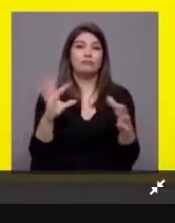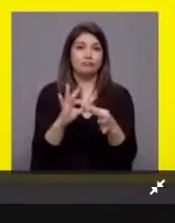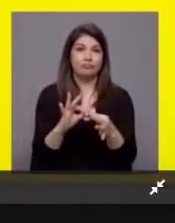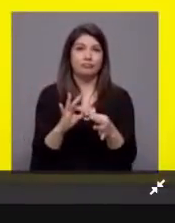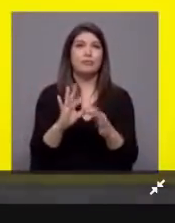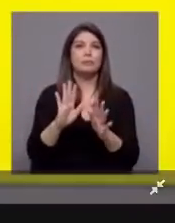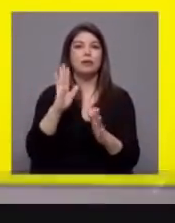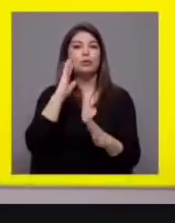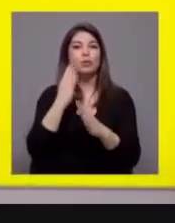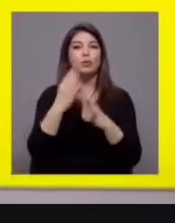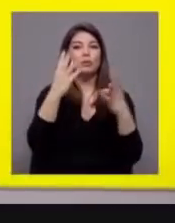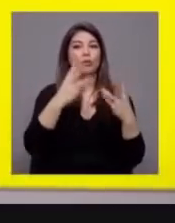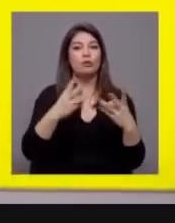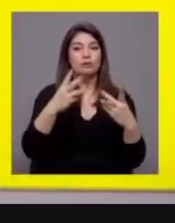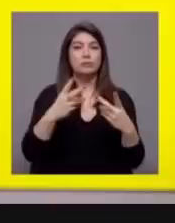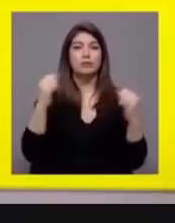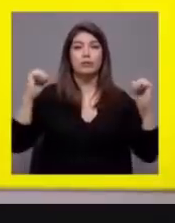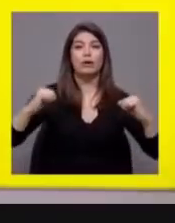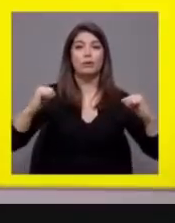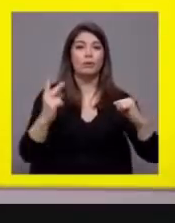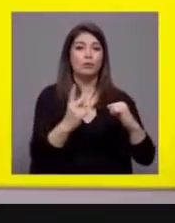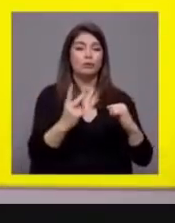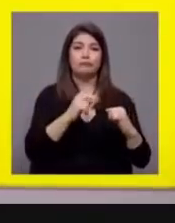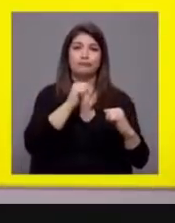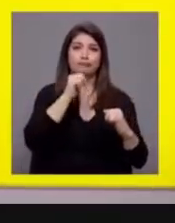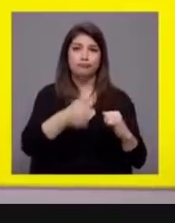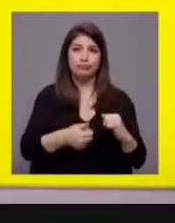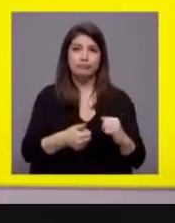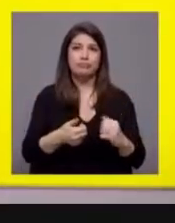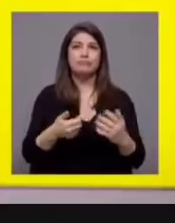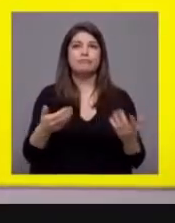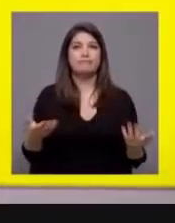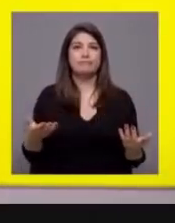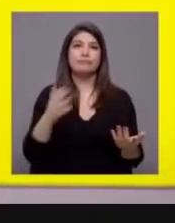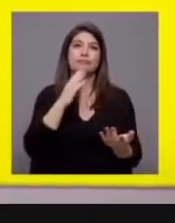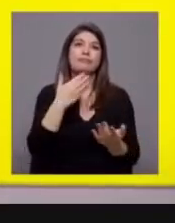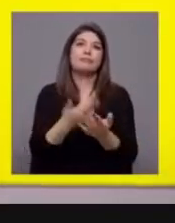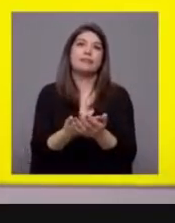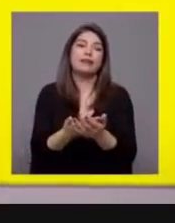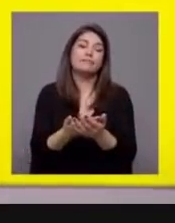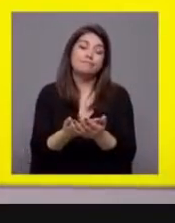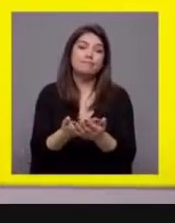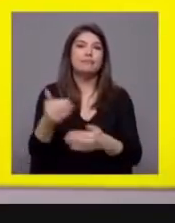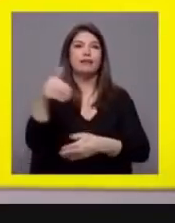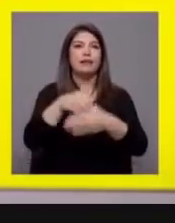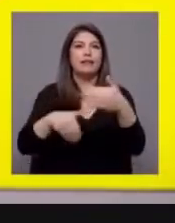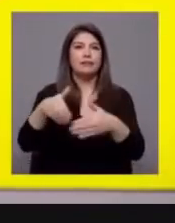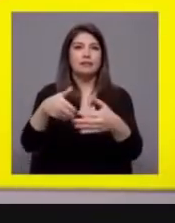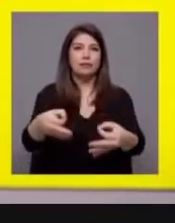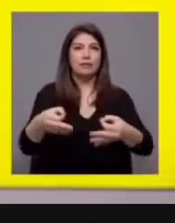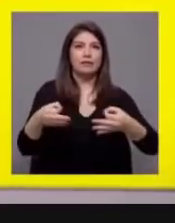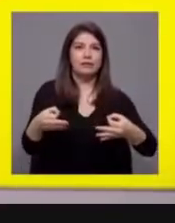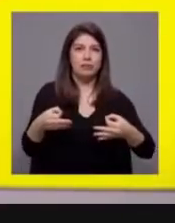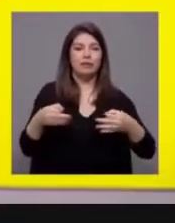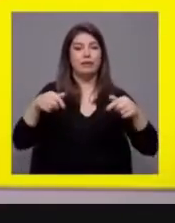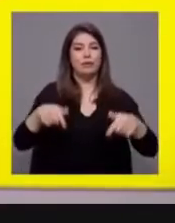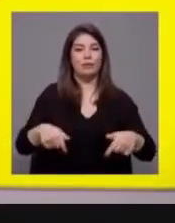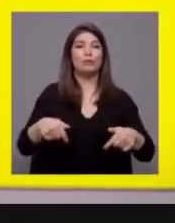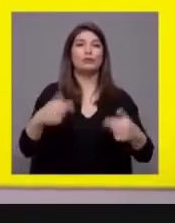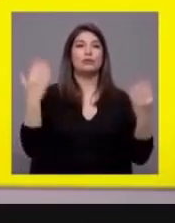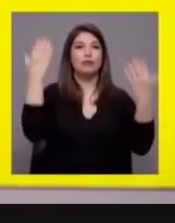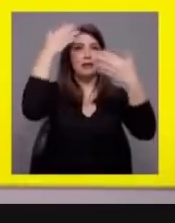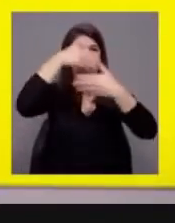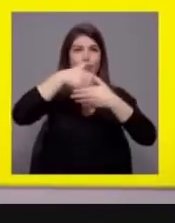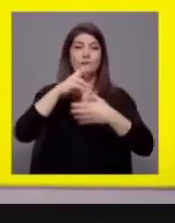que no último orçamento não conseguiram chegar a acordo, e assim precipitaram o país nas eleições antecipadas que hoje aqui debatemos. Esta